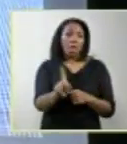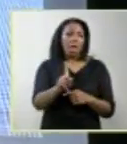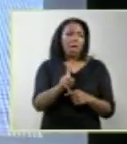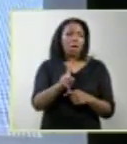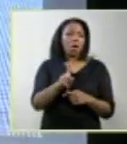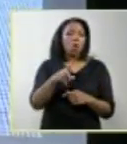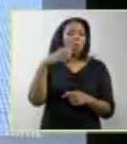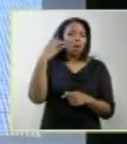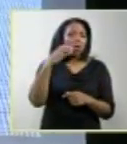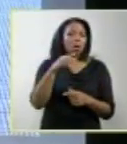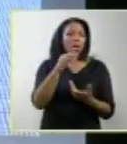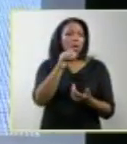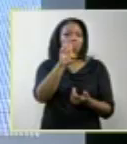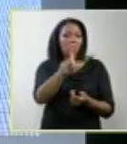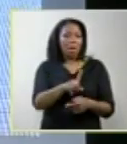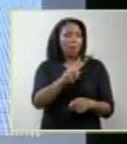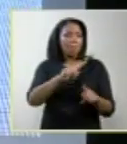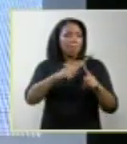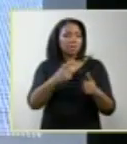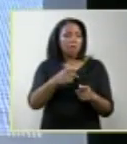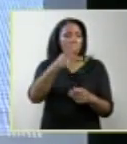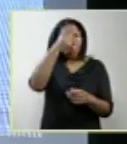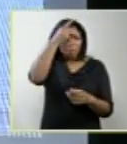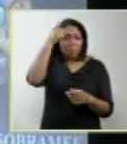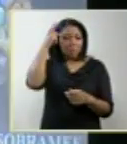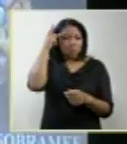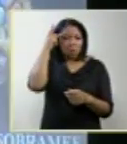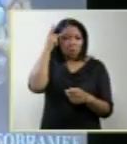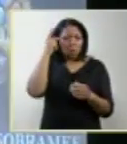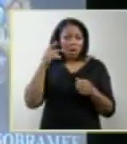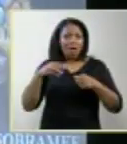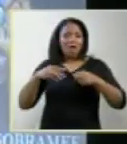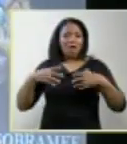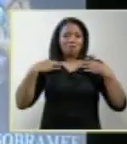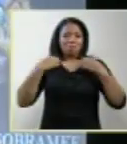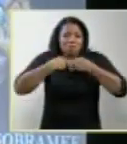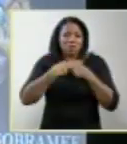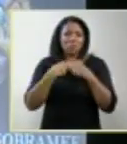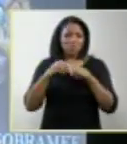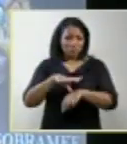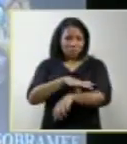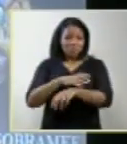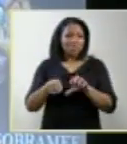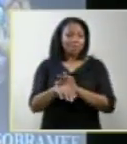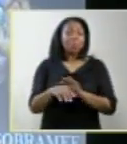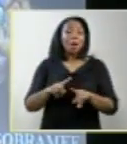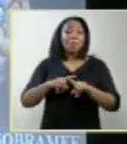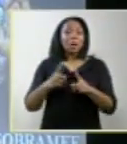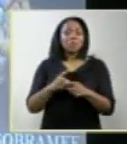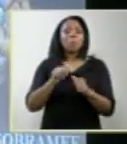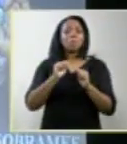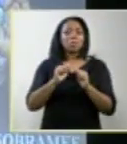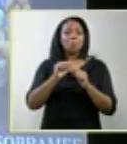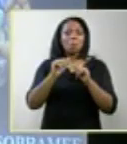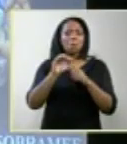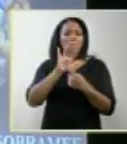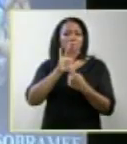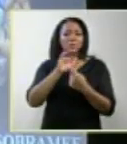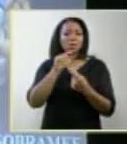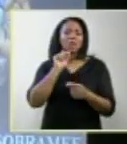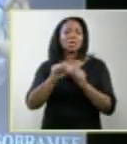refrigerante, mas uma pessoa vestida. Isso é importante, porque pela imprensa nós vimos casos